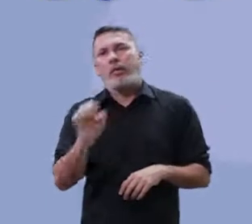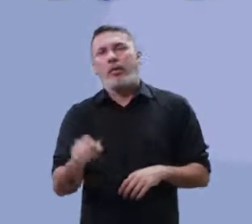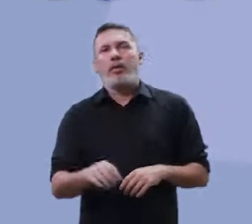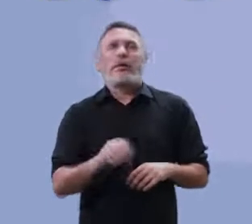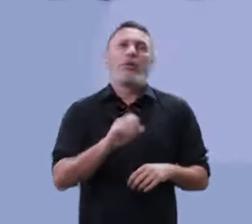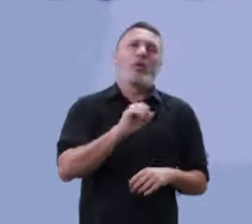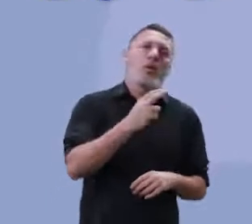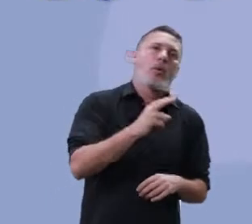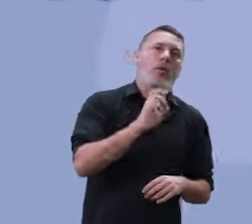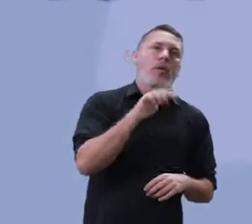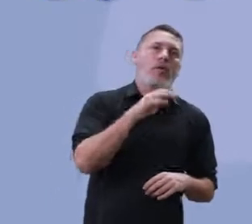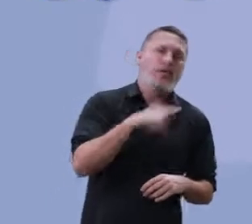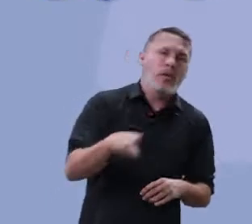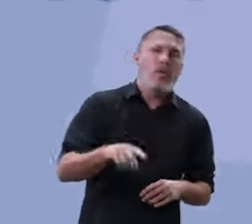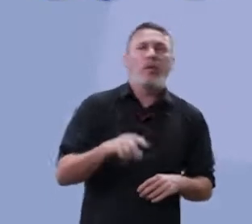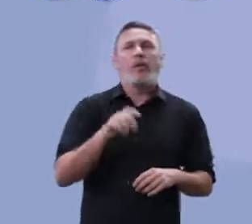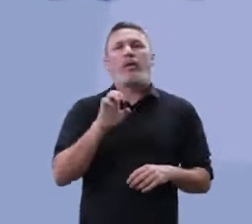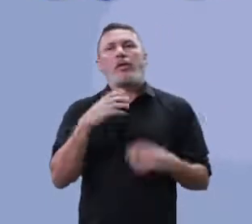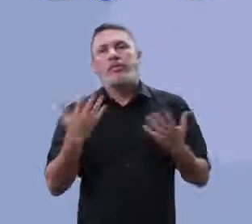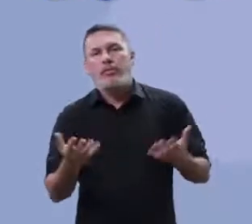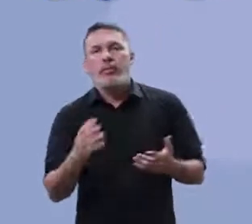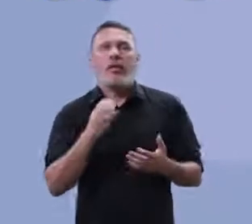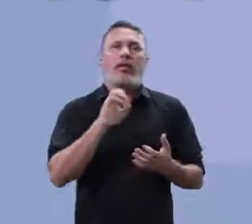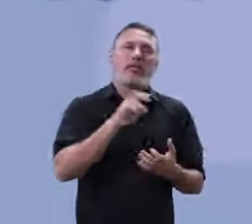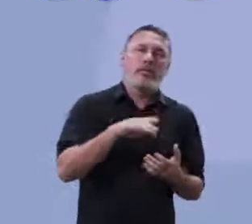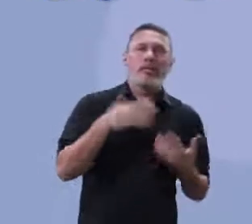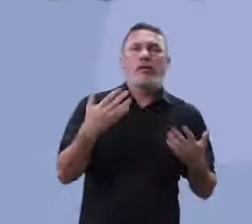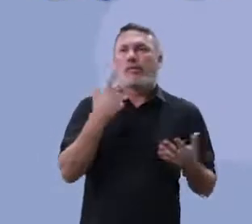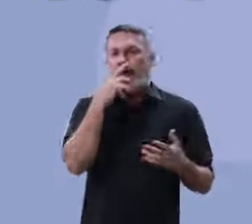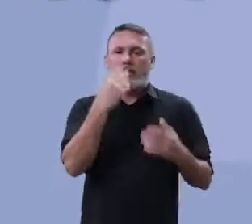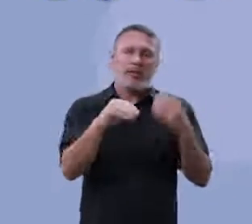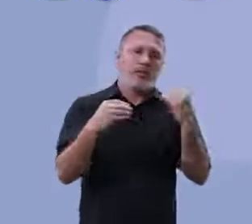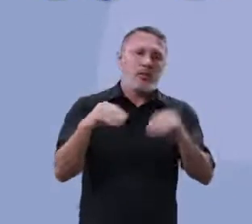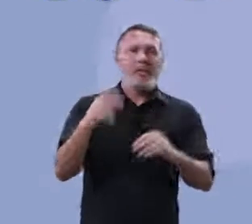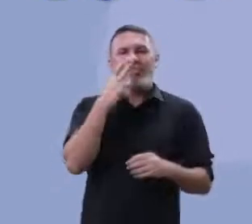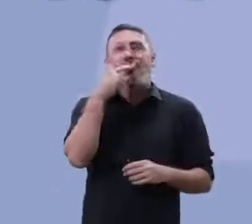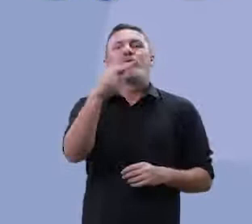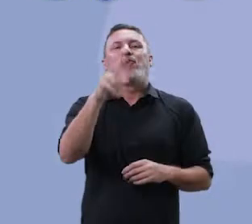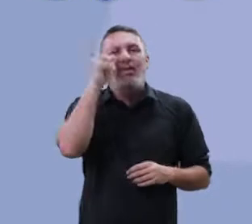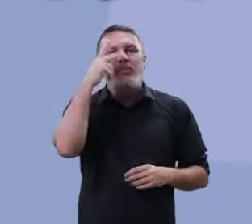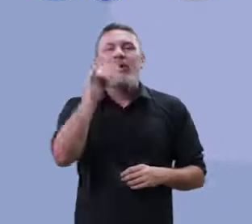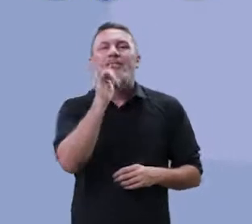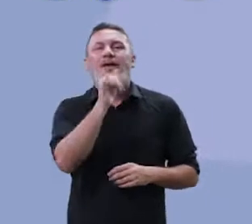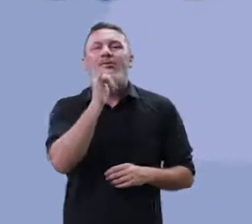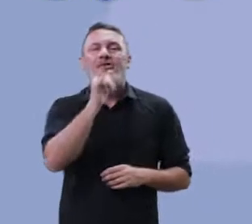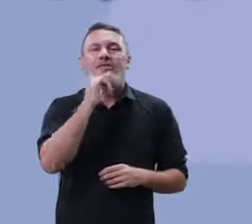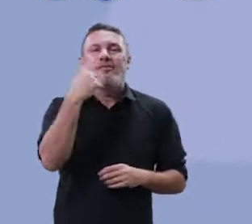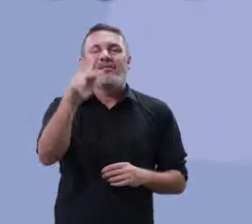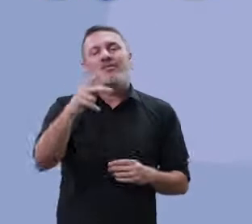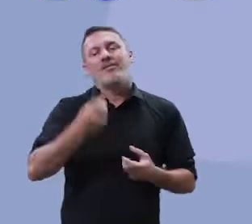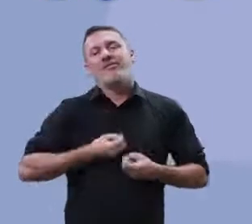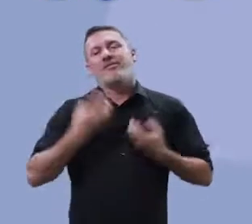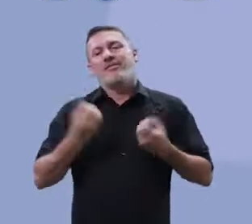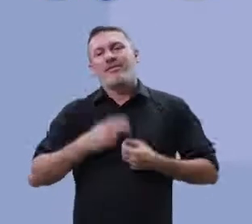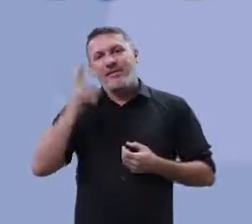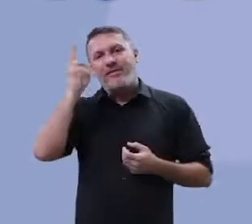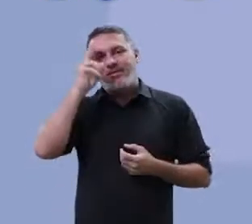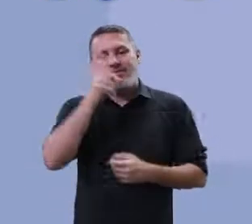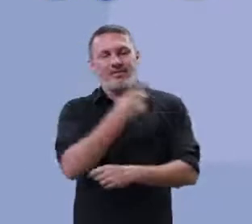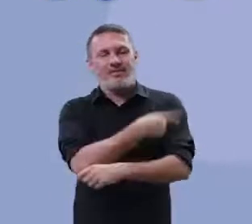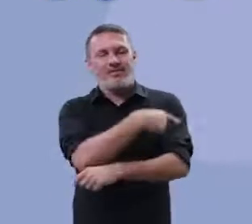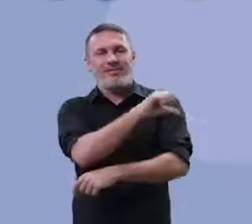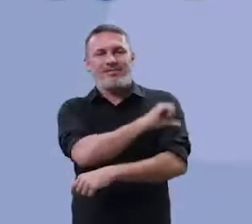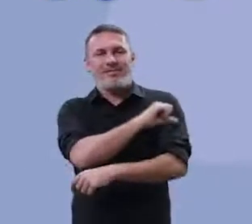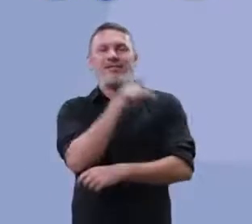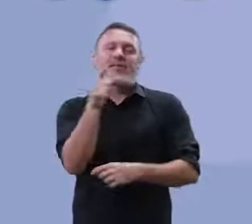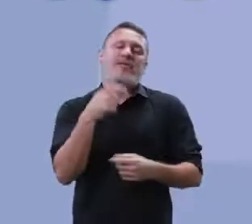o então. Todo momento, então, então, então, lembra quando você fazia suas narrativas lá no ensino fundamental? Eu,